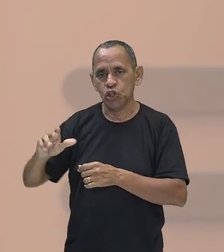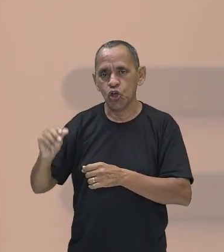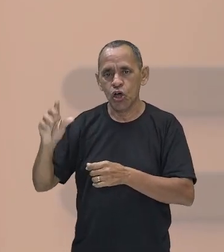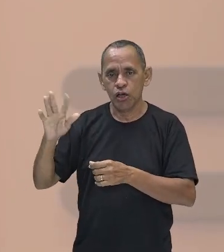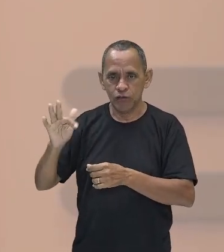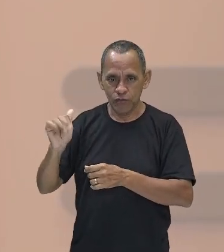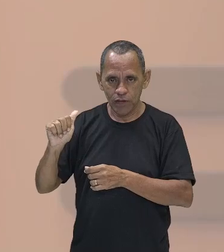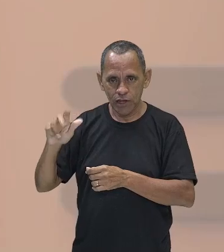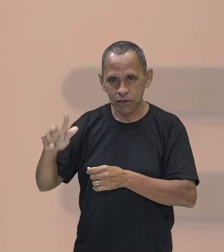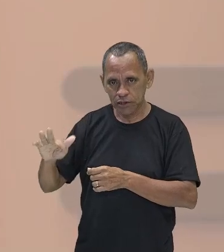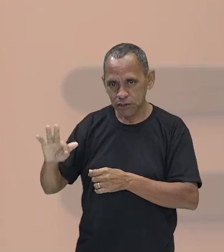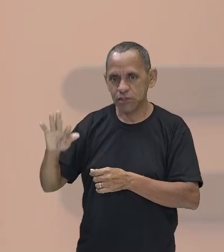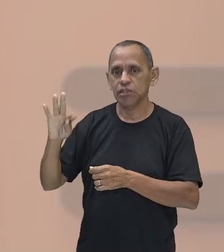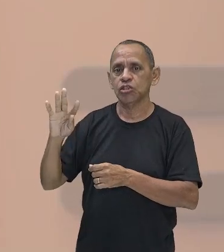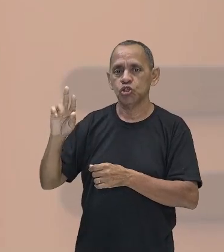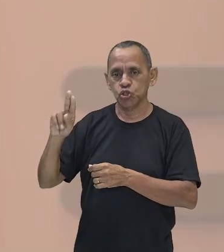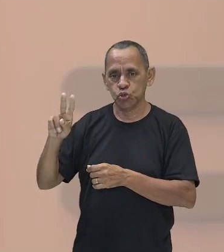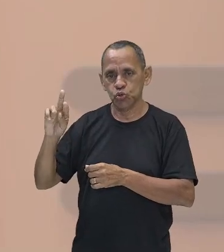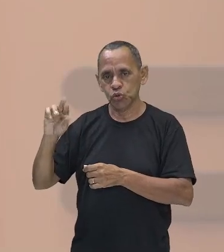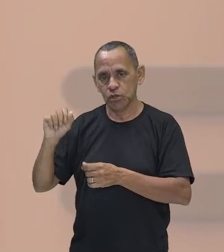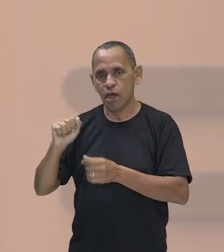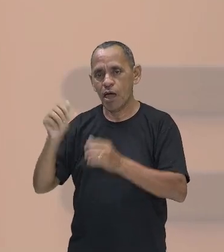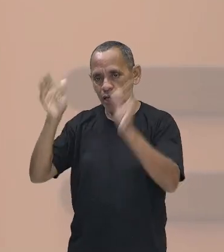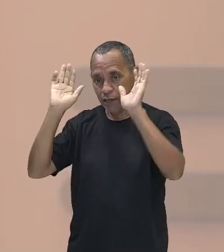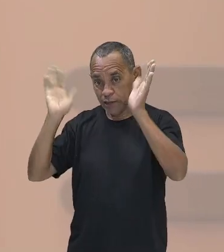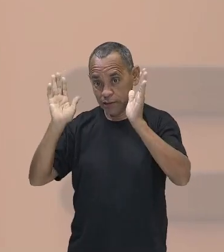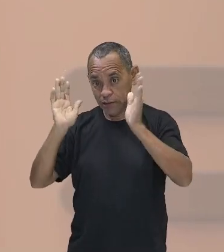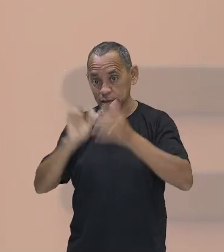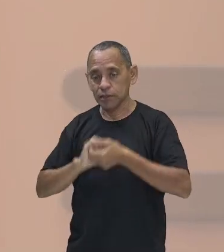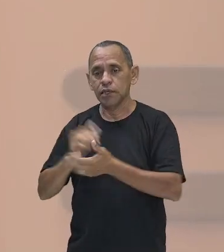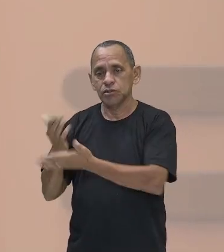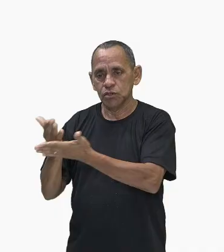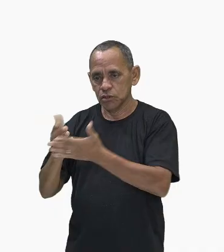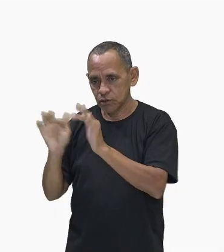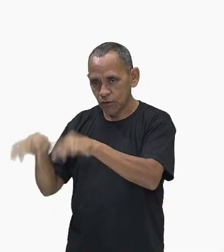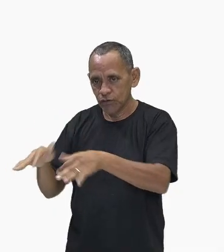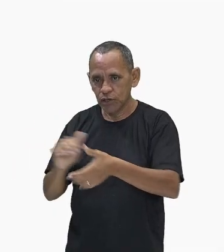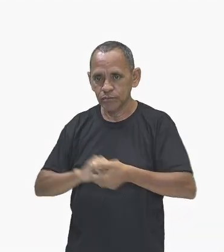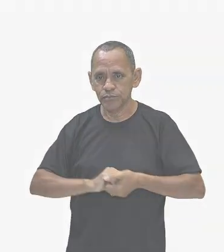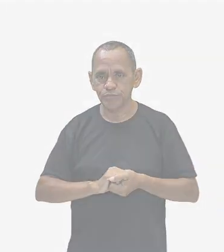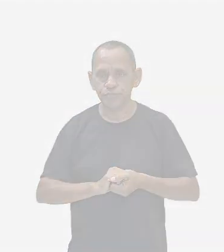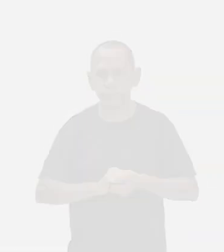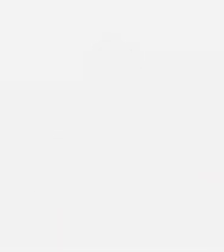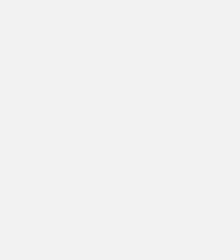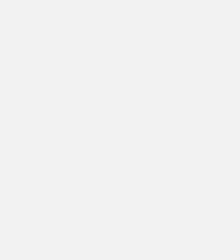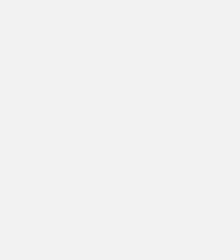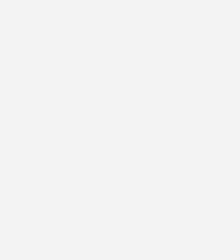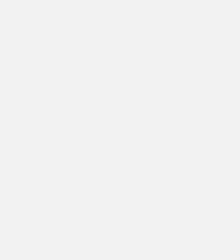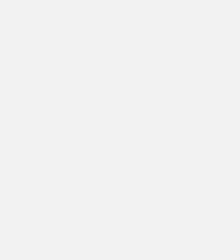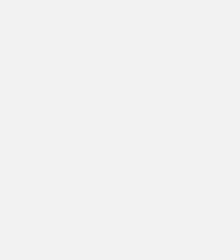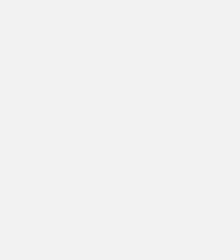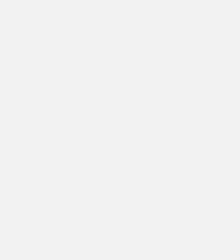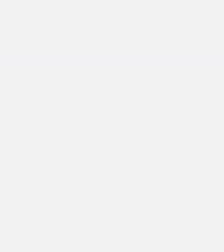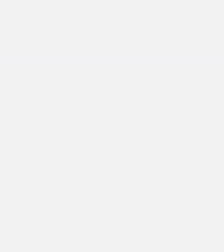Beleza, gente? Eu agradeço muito a atenção de vocês e a gente encerra por aqui. E aí